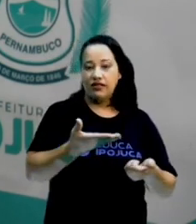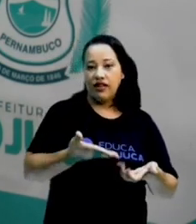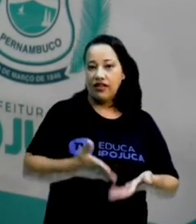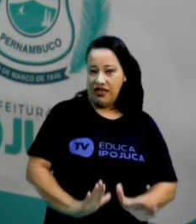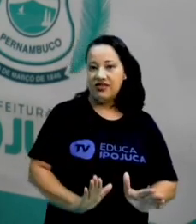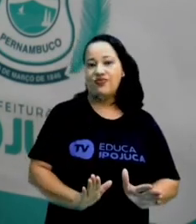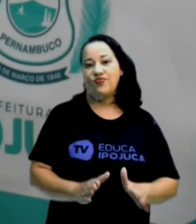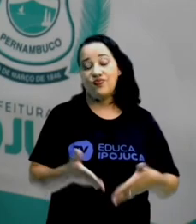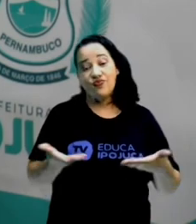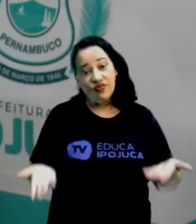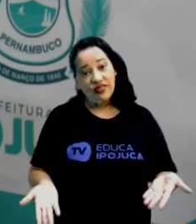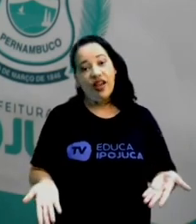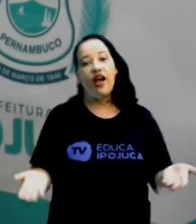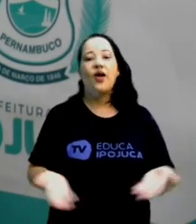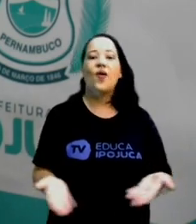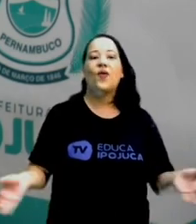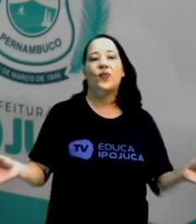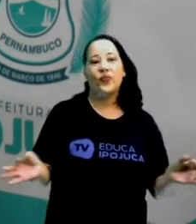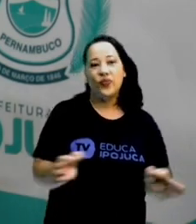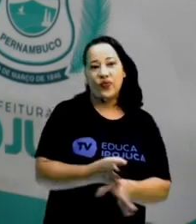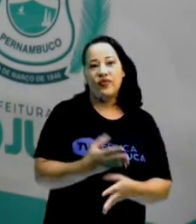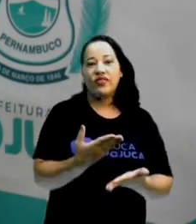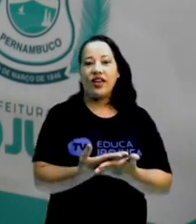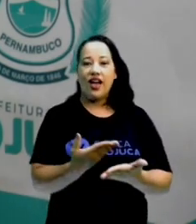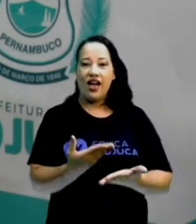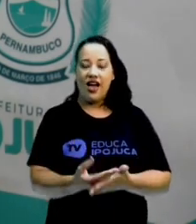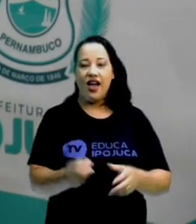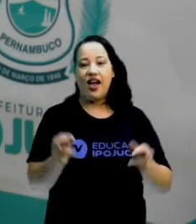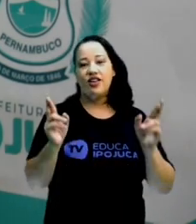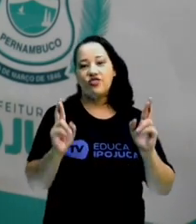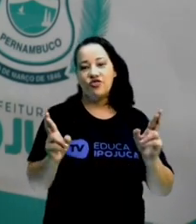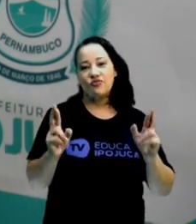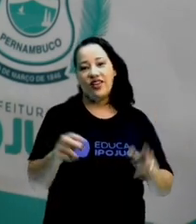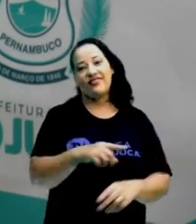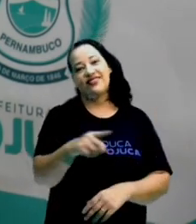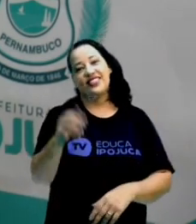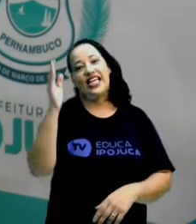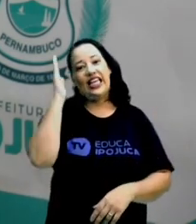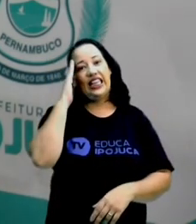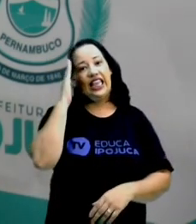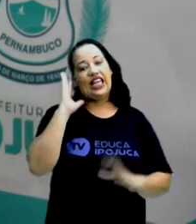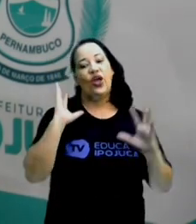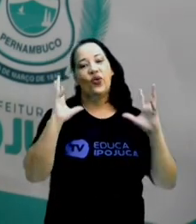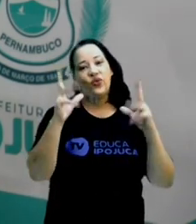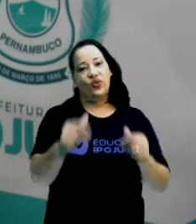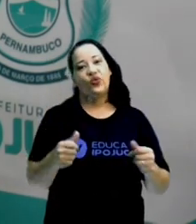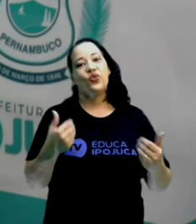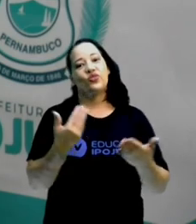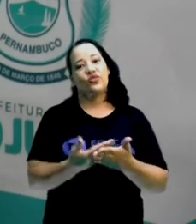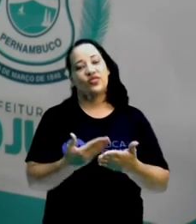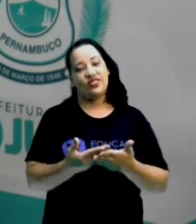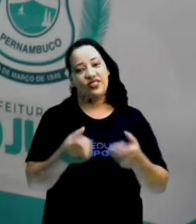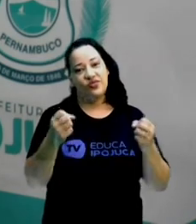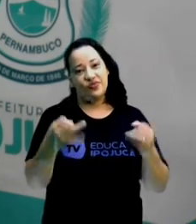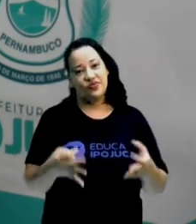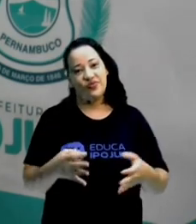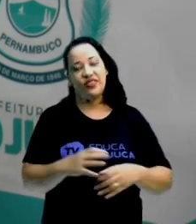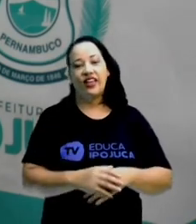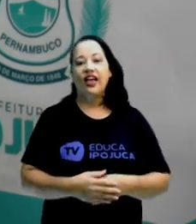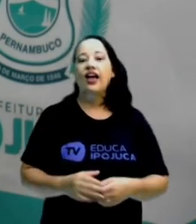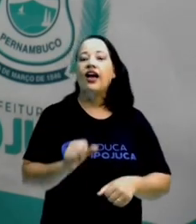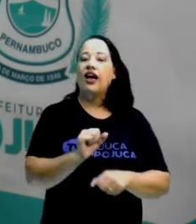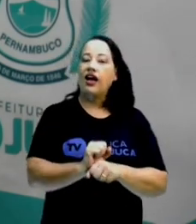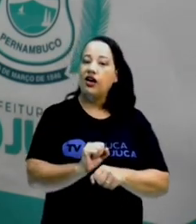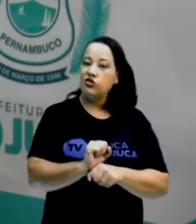Então, com isso, a gente encerra a nossa aula de hoje. Eu espero que vocês tenham entendido tudo o que a gente conversou. E eu vou aguardar